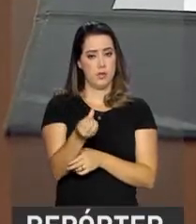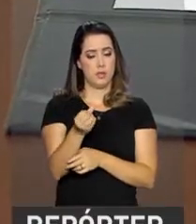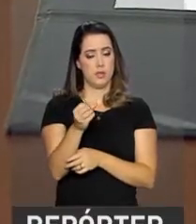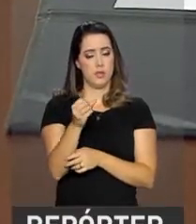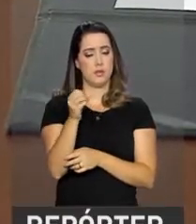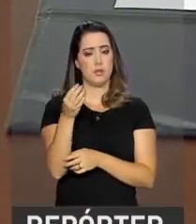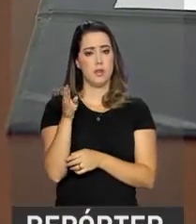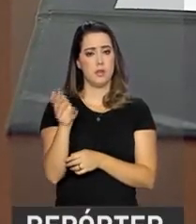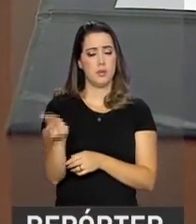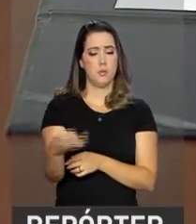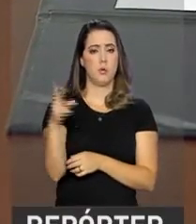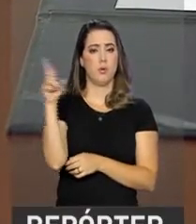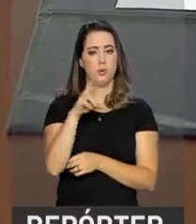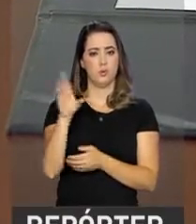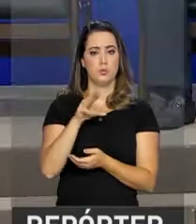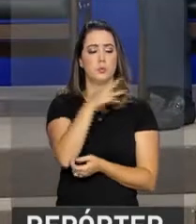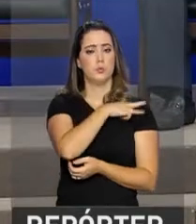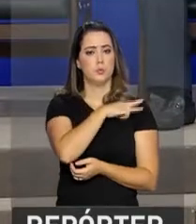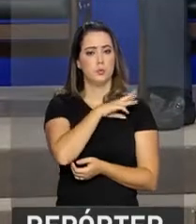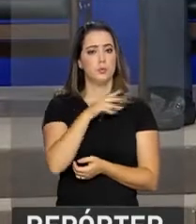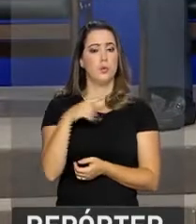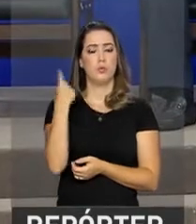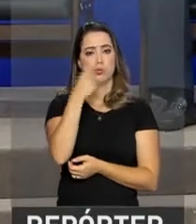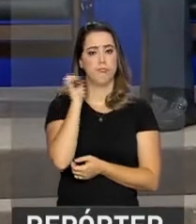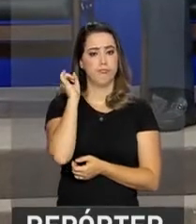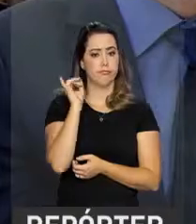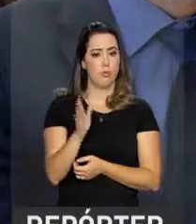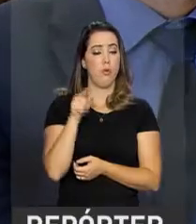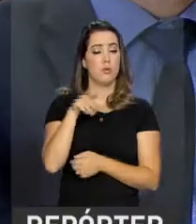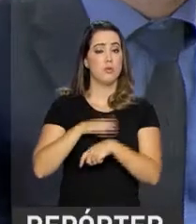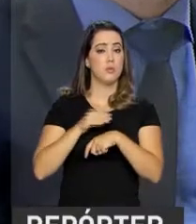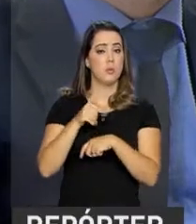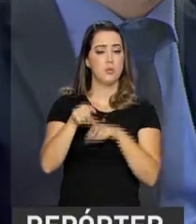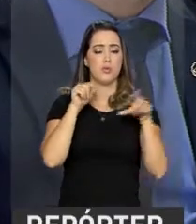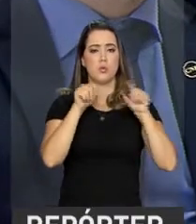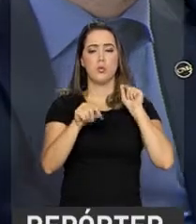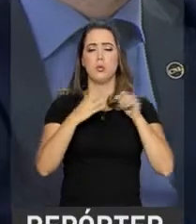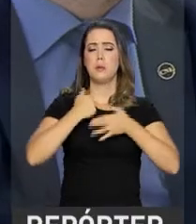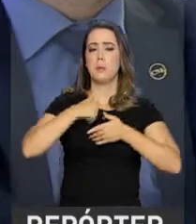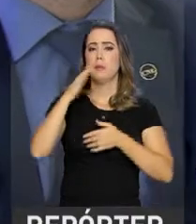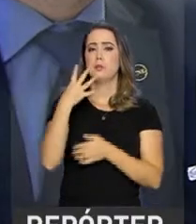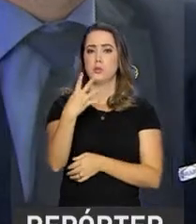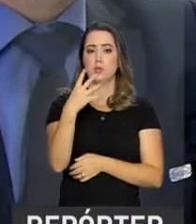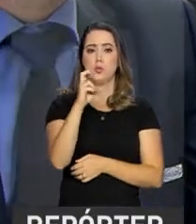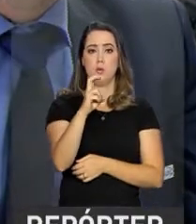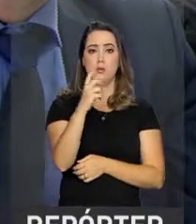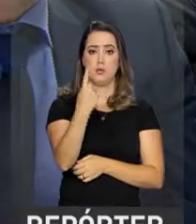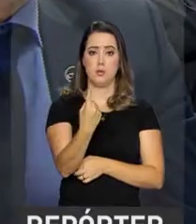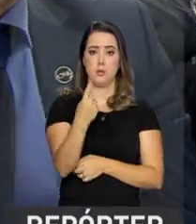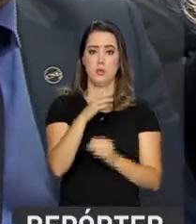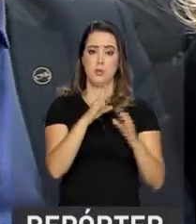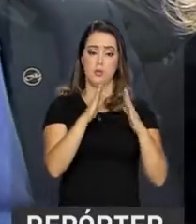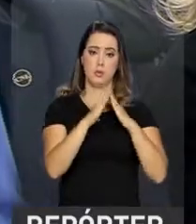para o Ensino Médio de Tempo Integral. Só nesta fase foram selecionadas 451 unidades